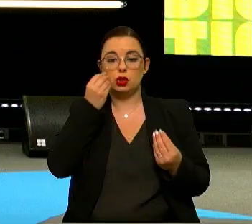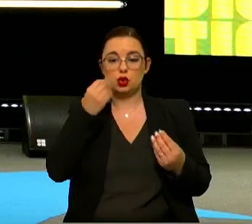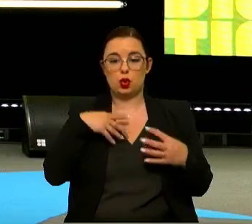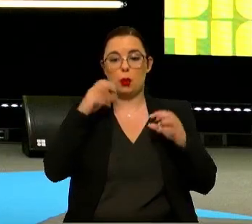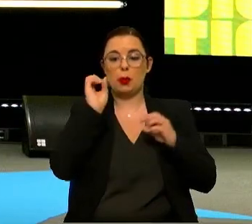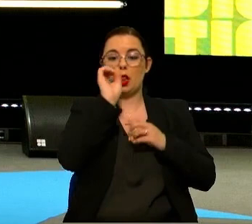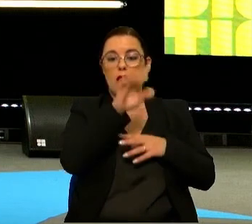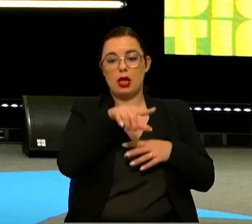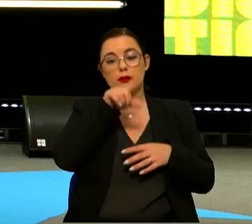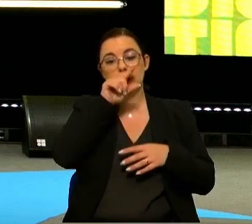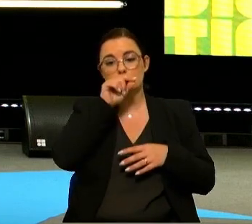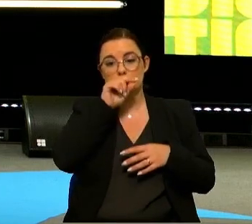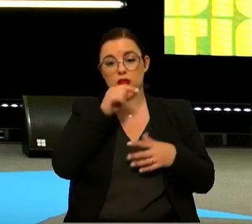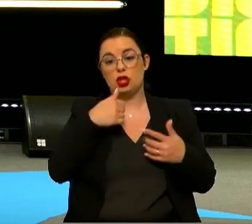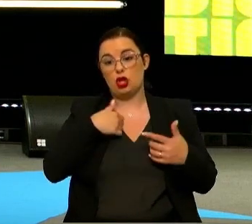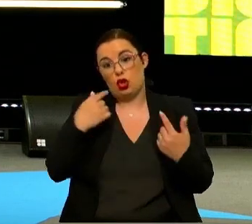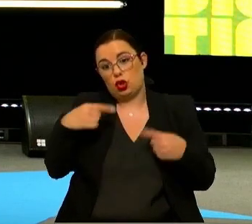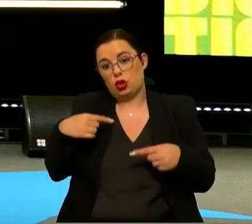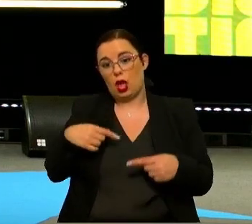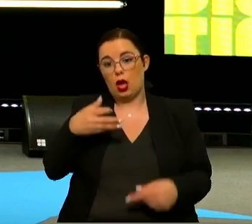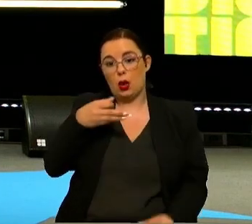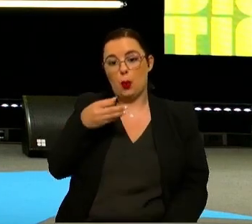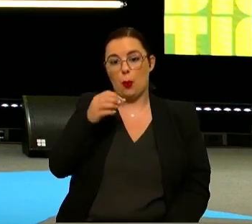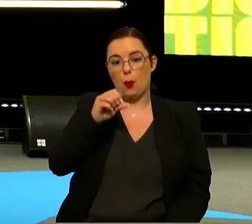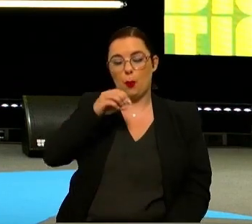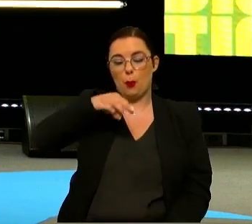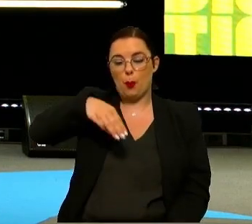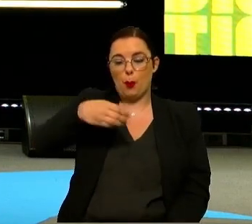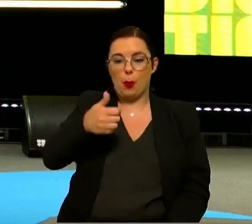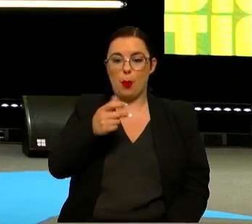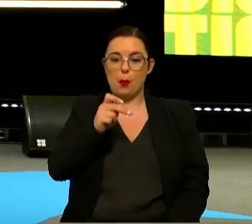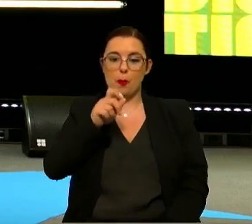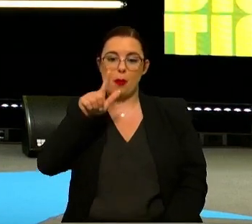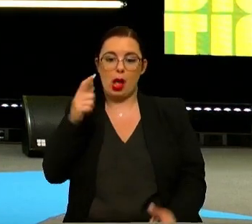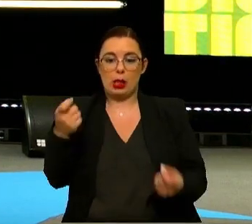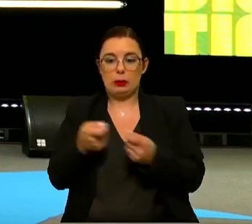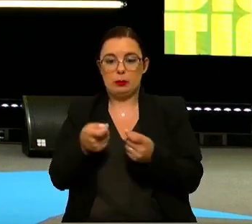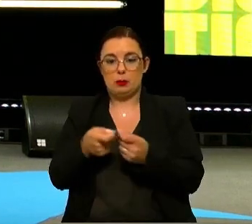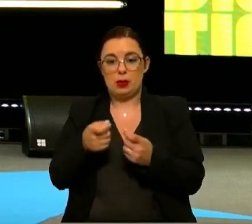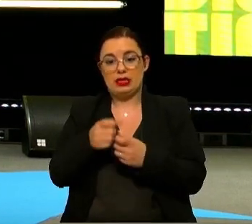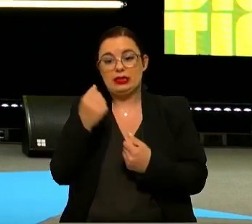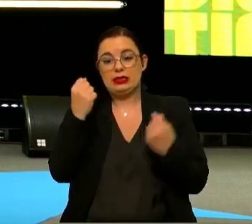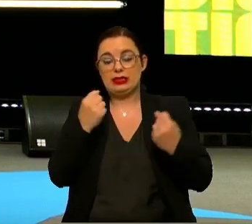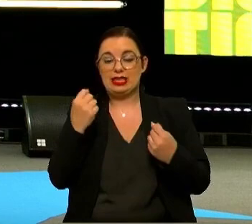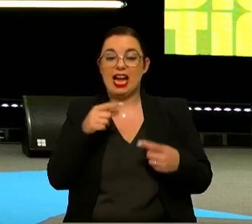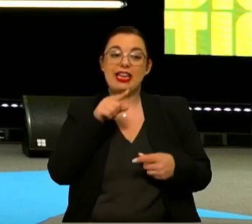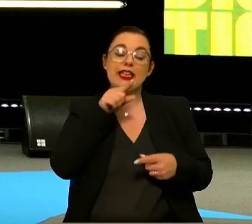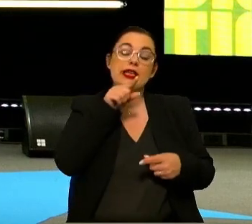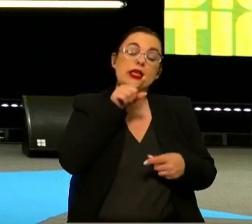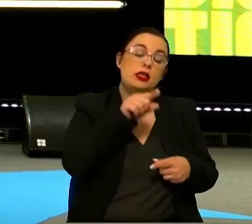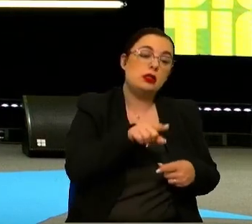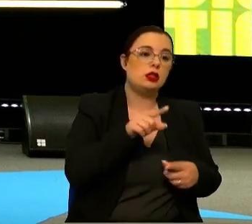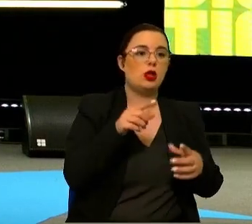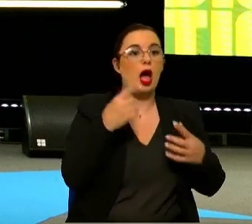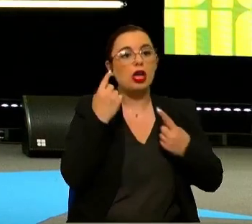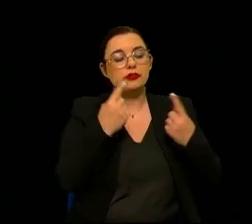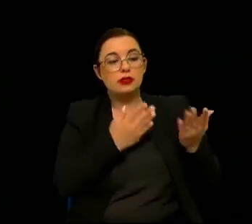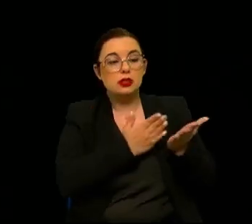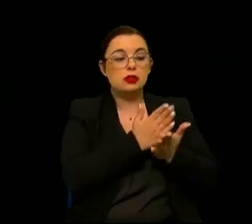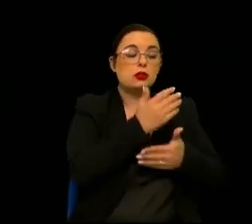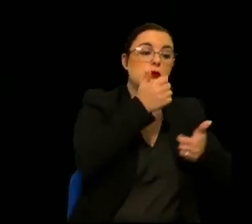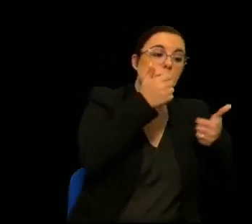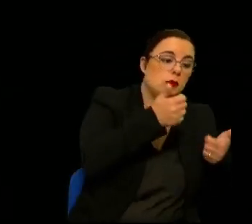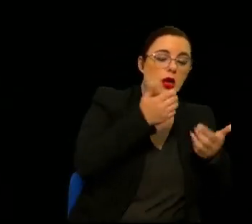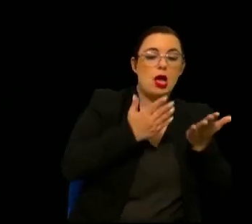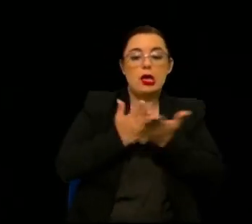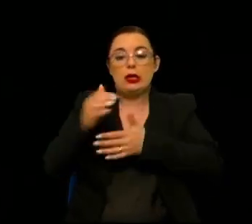Eu, por exemplo, tenho um pombalo perto de casa, tenho um pombalo perto de casa, e a coisa corre bem para uns pomos, outros não, chama-se survival of the fittest, aquele que está mais adaptado